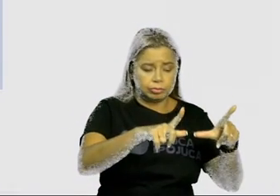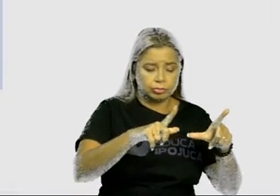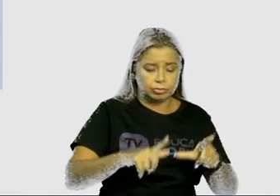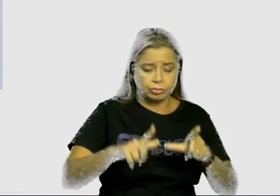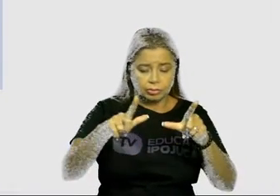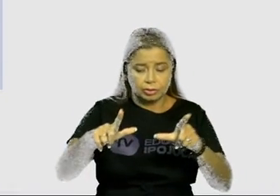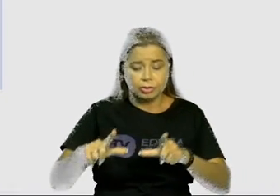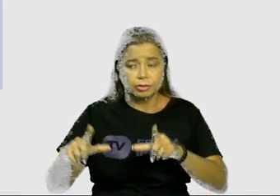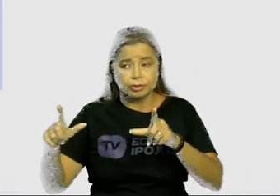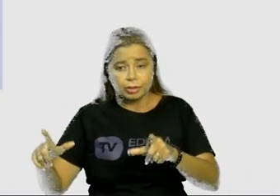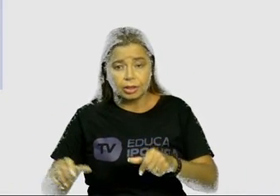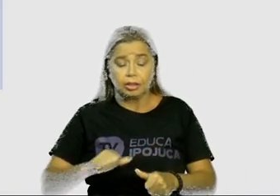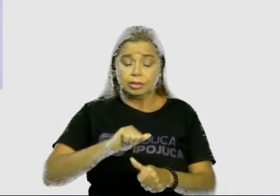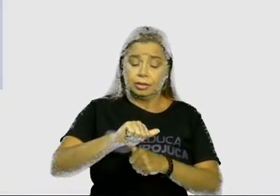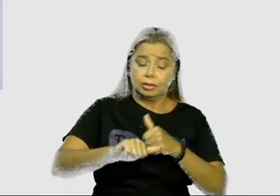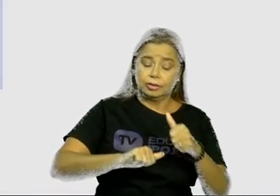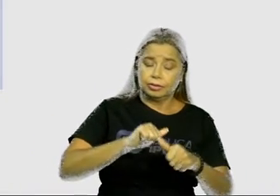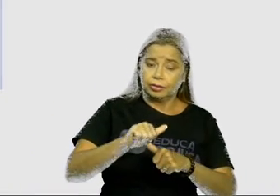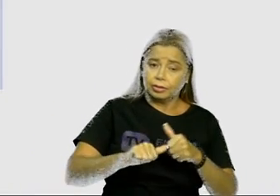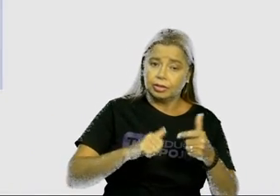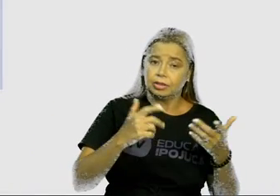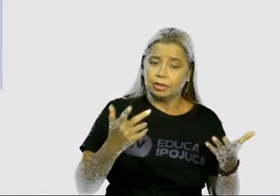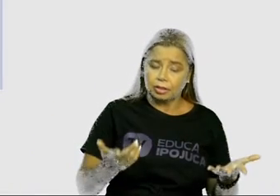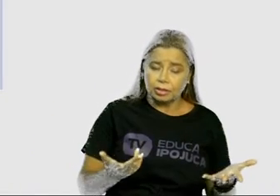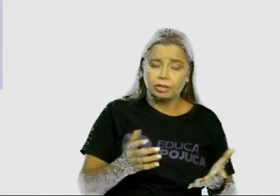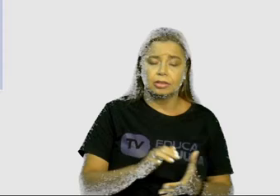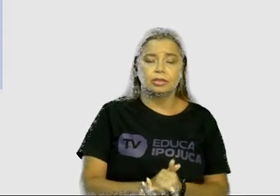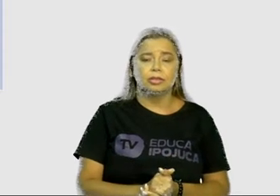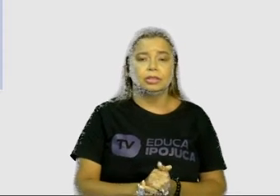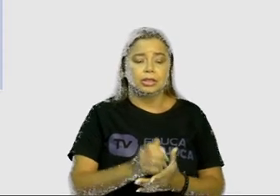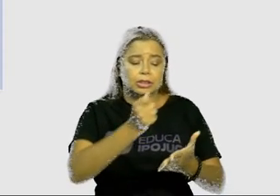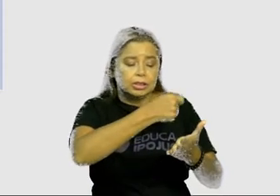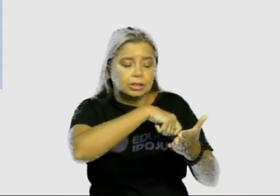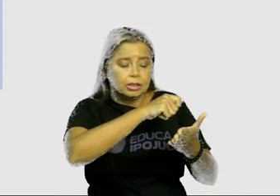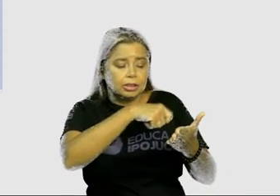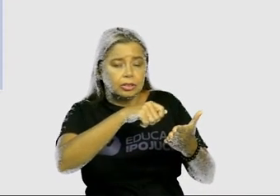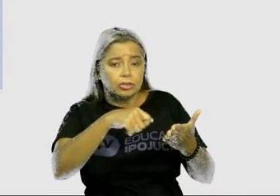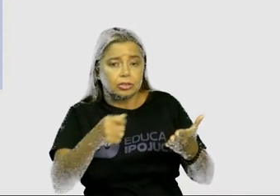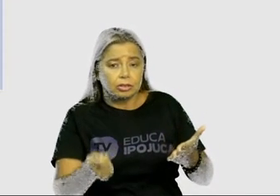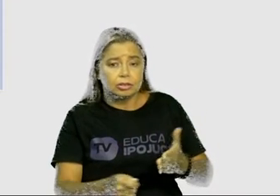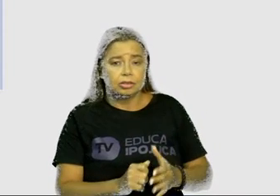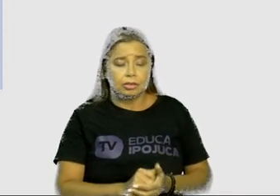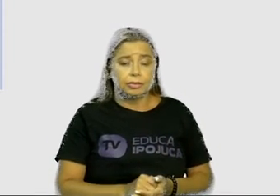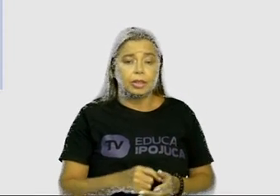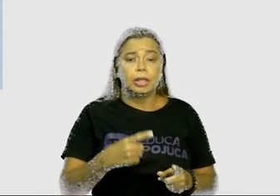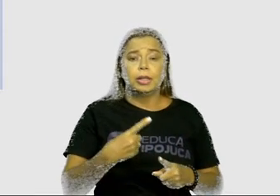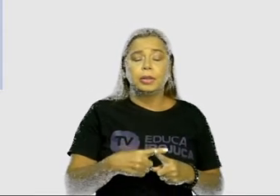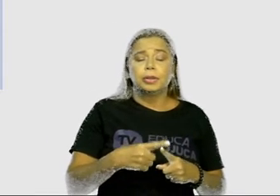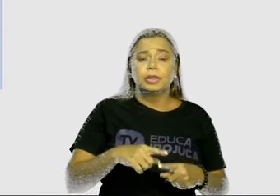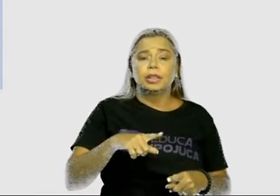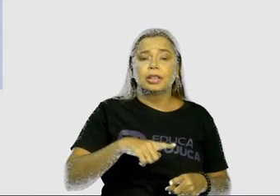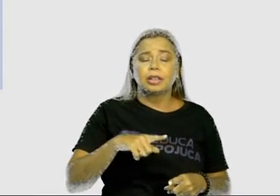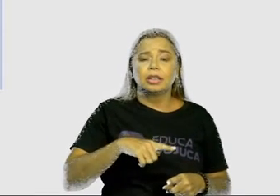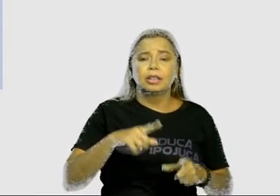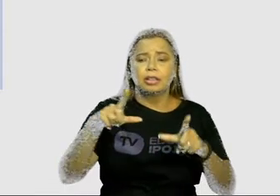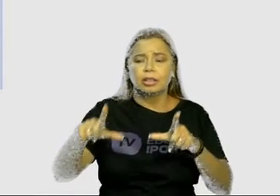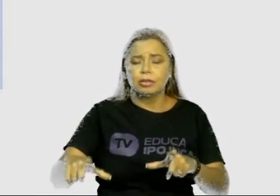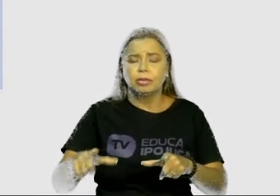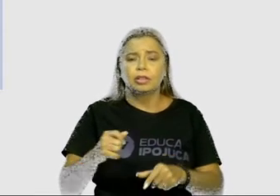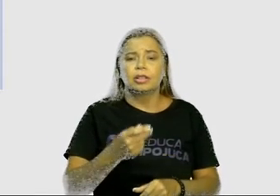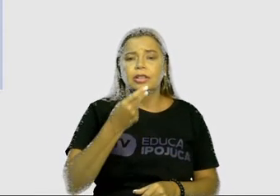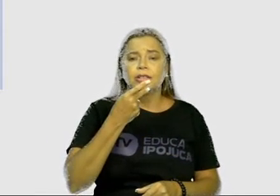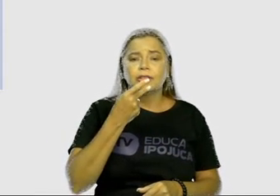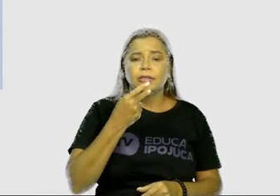escrita ortográfica. É comum a gente dizer o quê? Bassoura e algumas regiões, inclusive aqui do